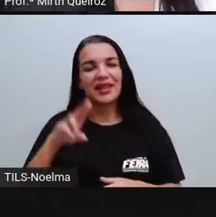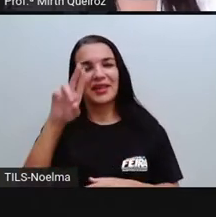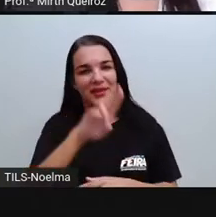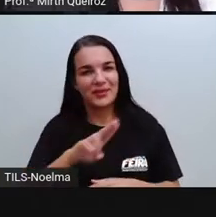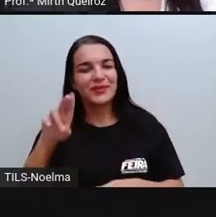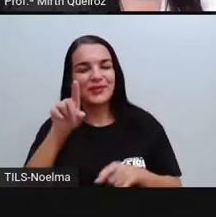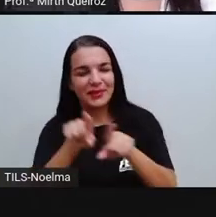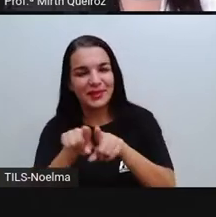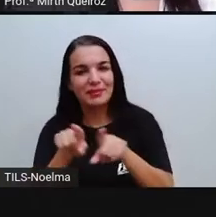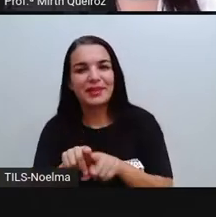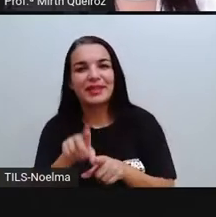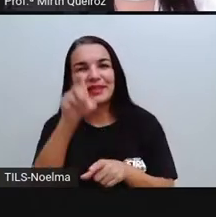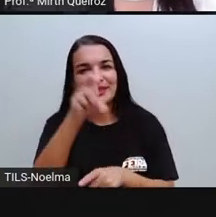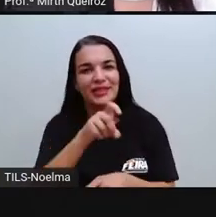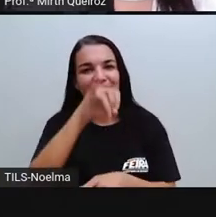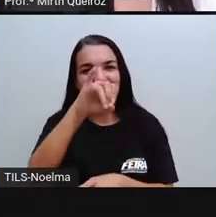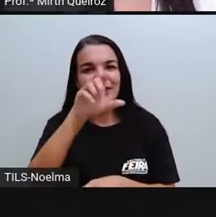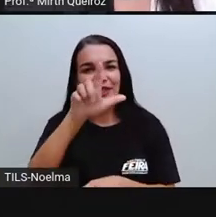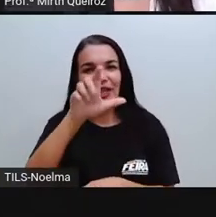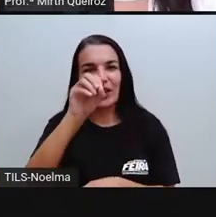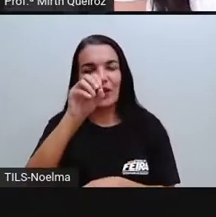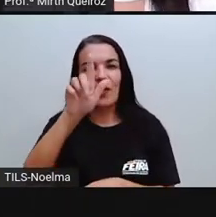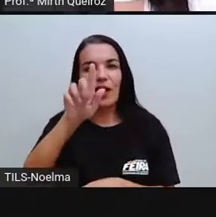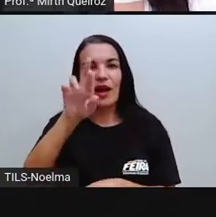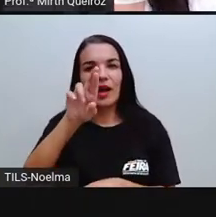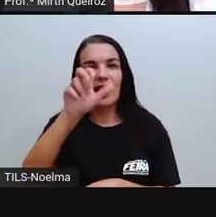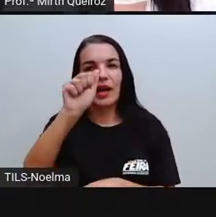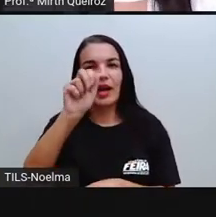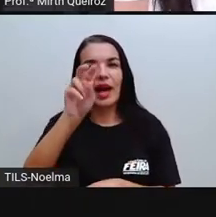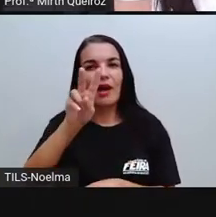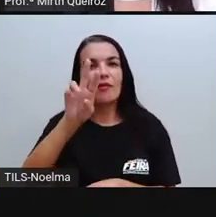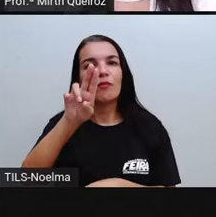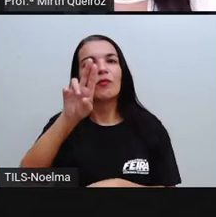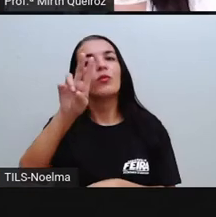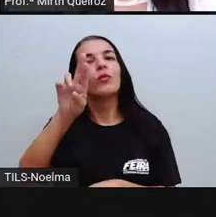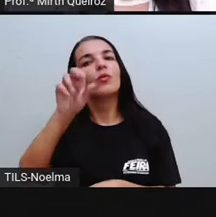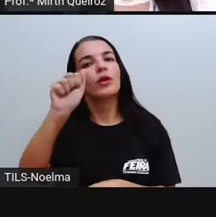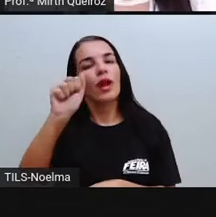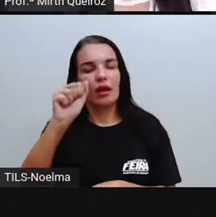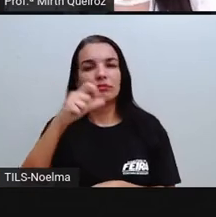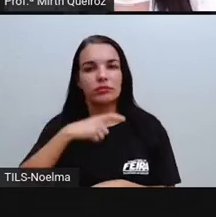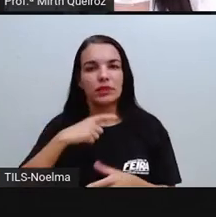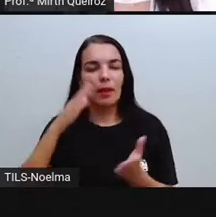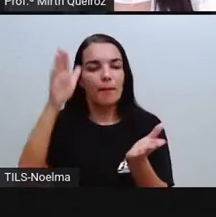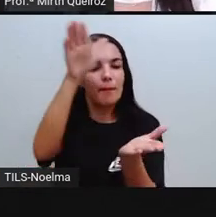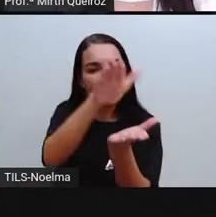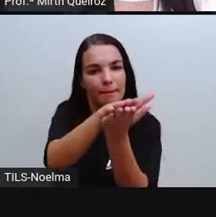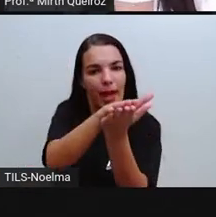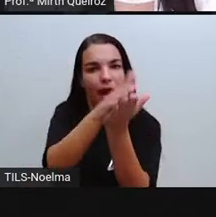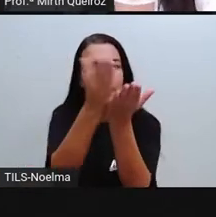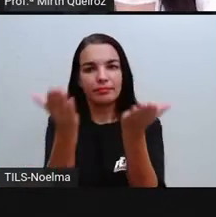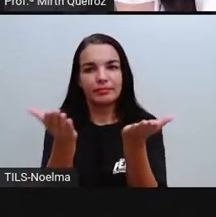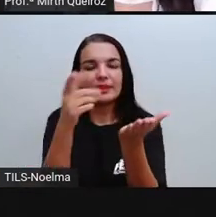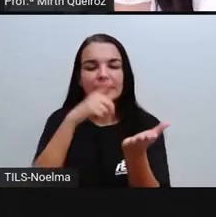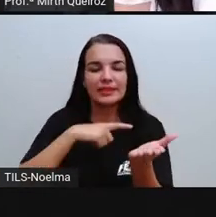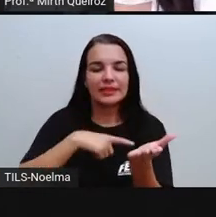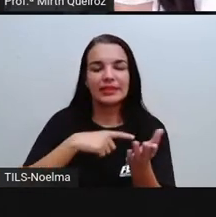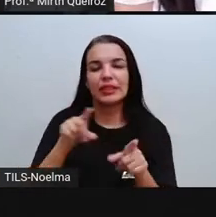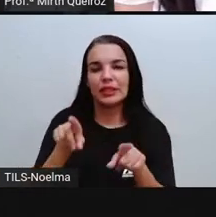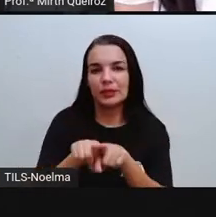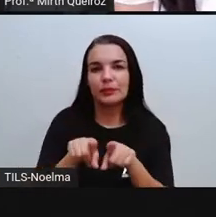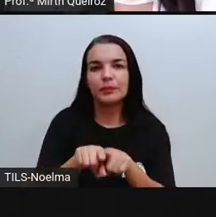aí a técnica de xilografura, como eu disse para vocês. Há alguns cordéis, não todos os cordéis vão ter essas